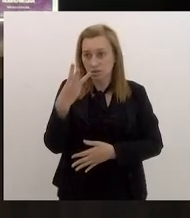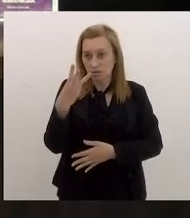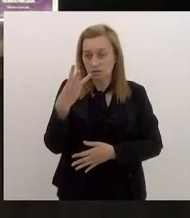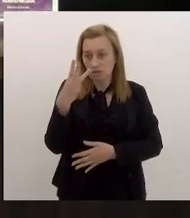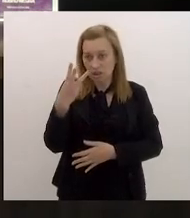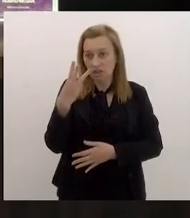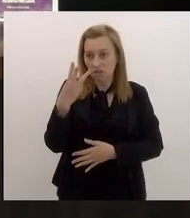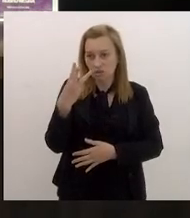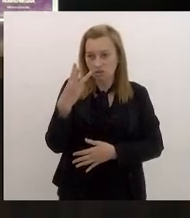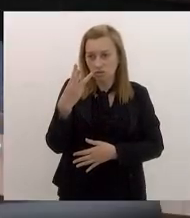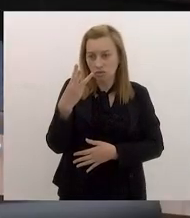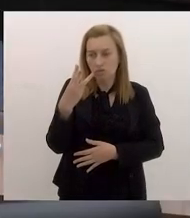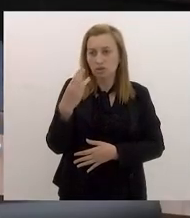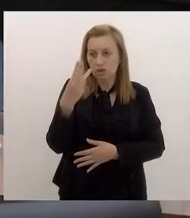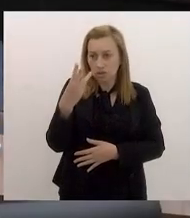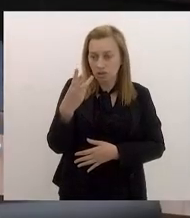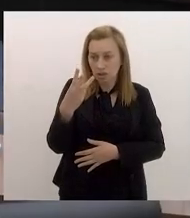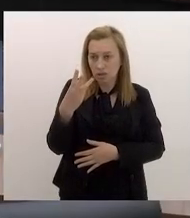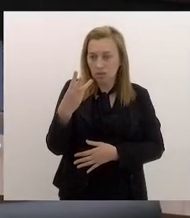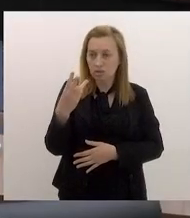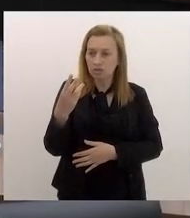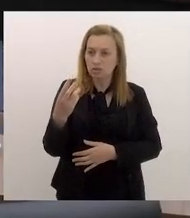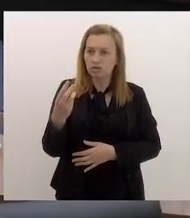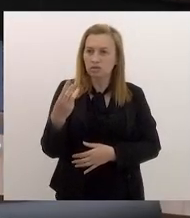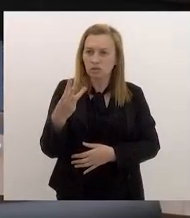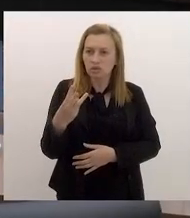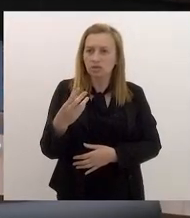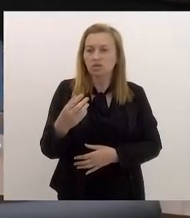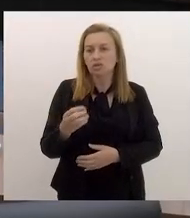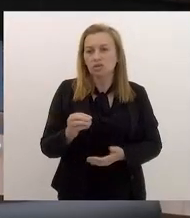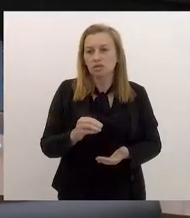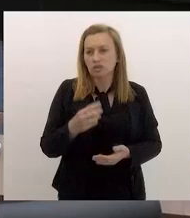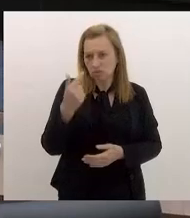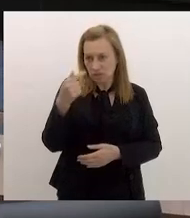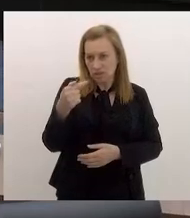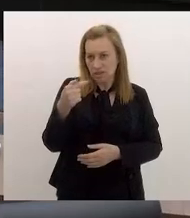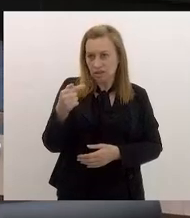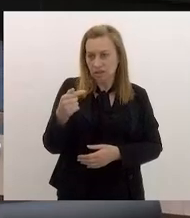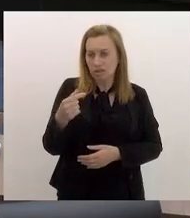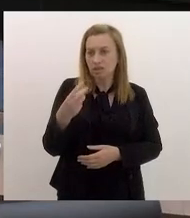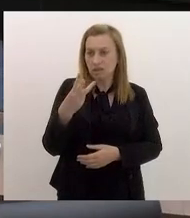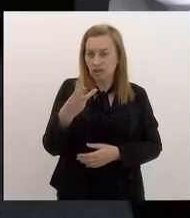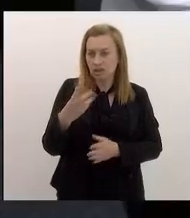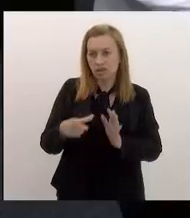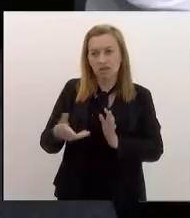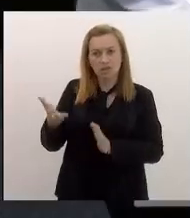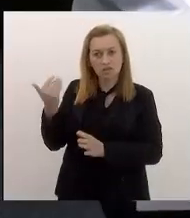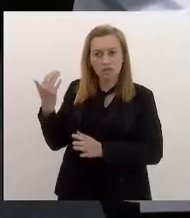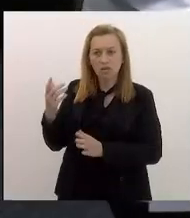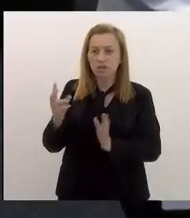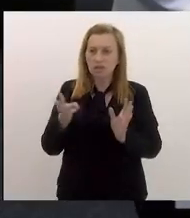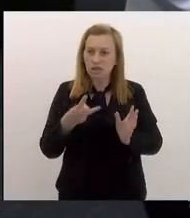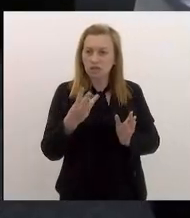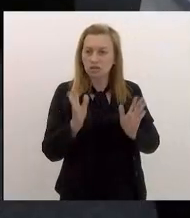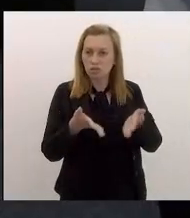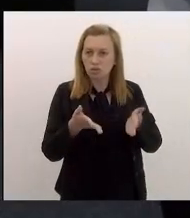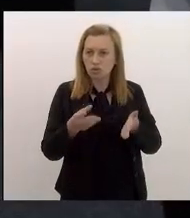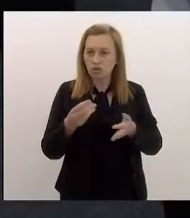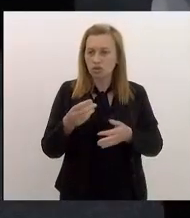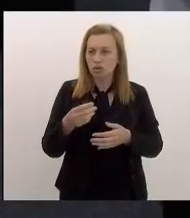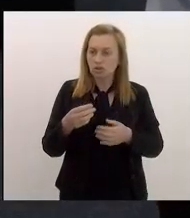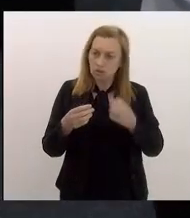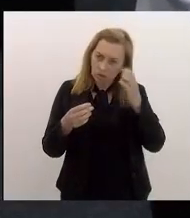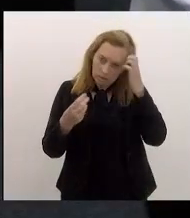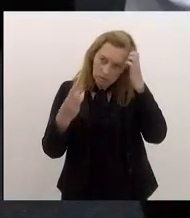Três. Então, três mais... Mais duas, cinco. Sete. Três nas anteriores, três hoje, sete. Não,